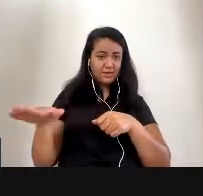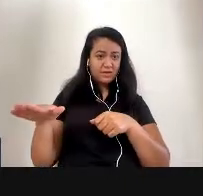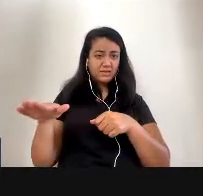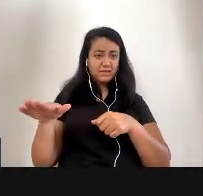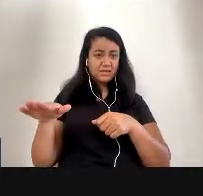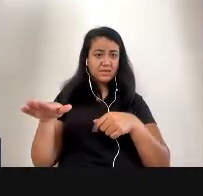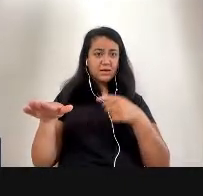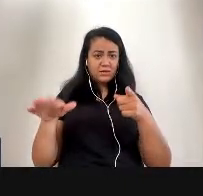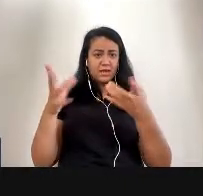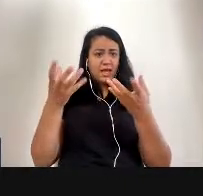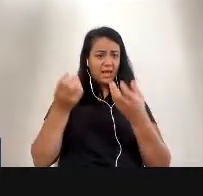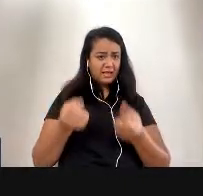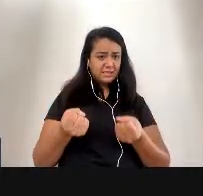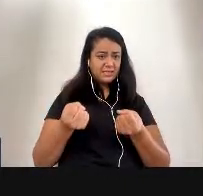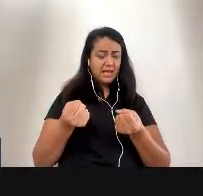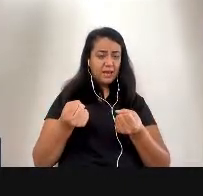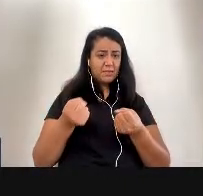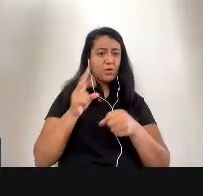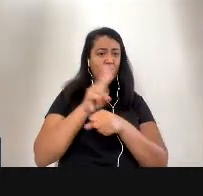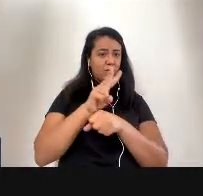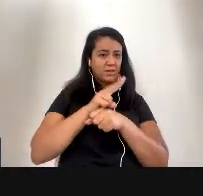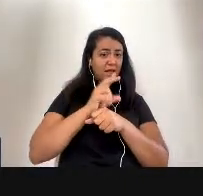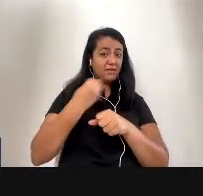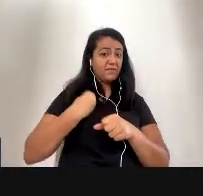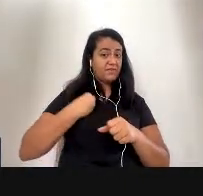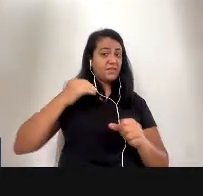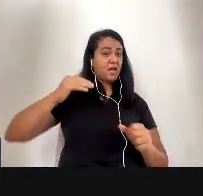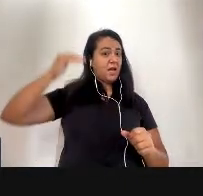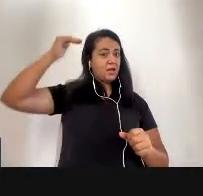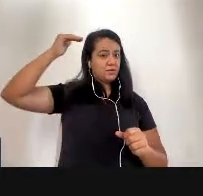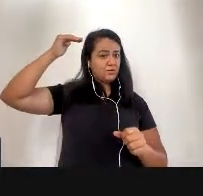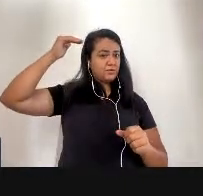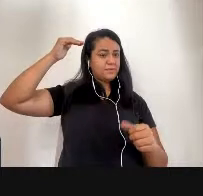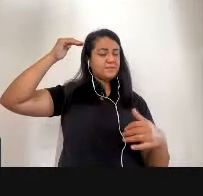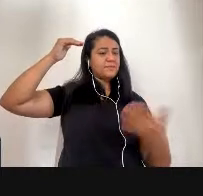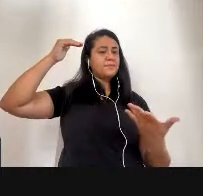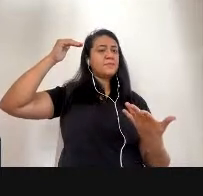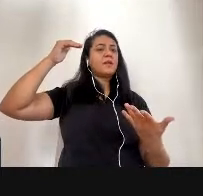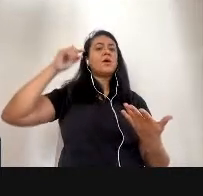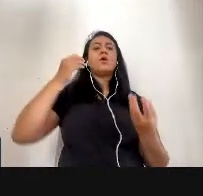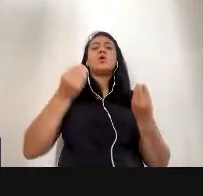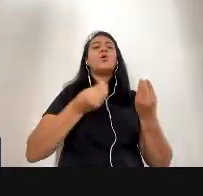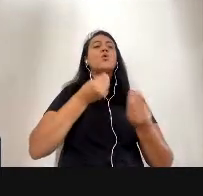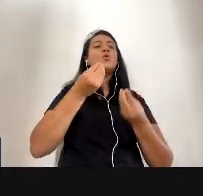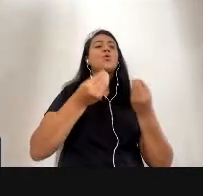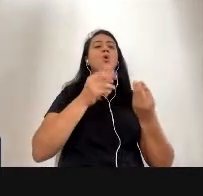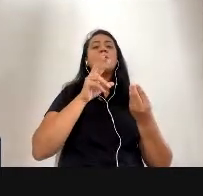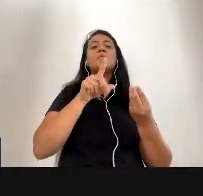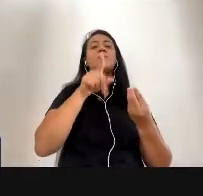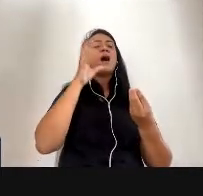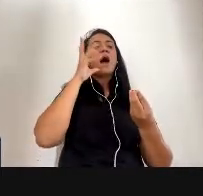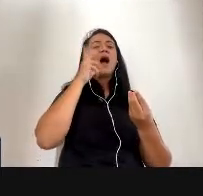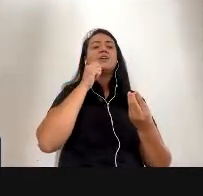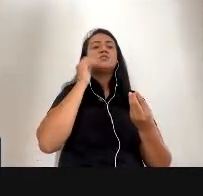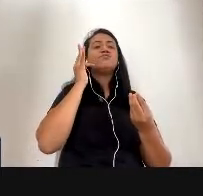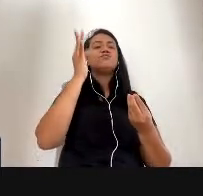recebe cuidado na sua vida adulta? Como você acha que será cuidado na sua velhice?